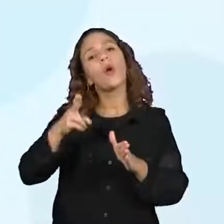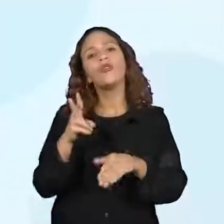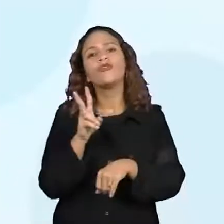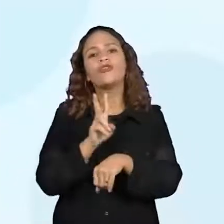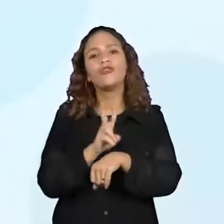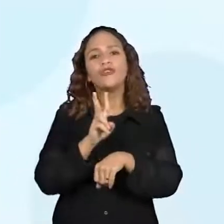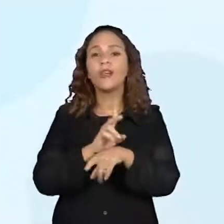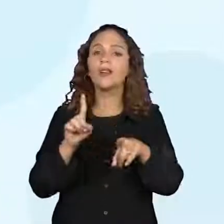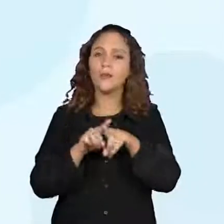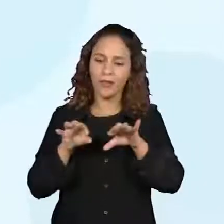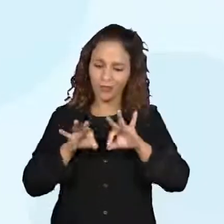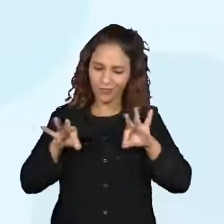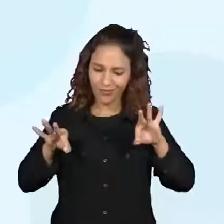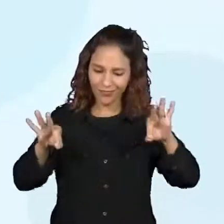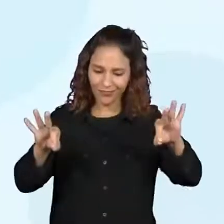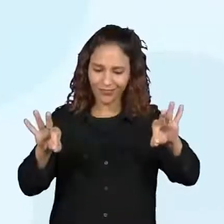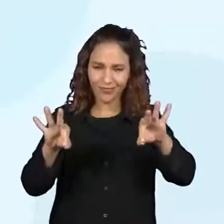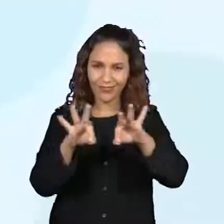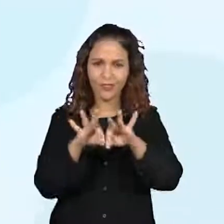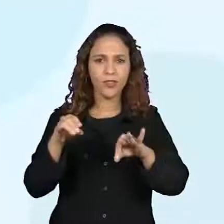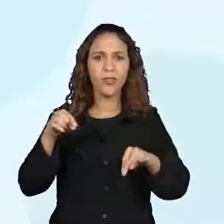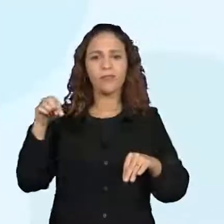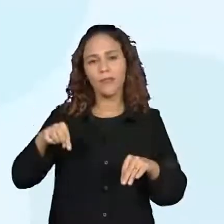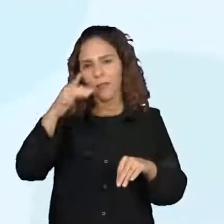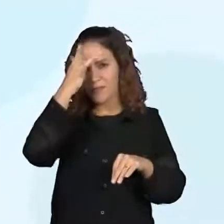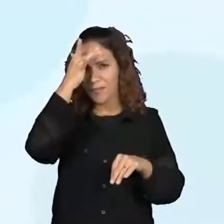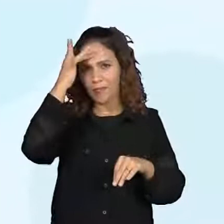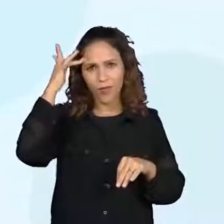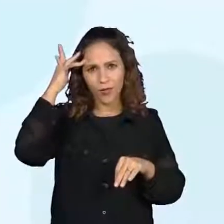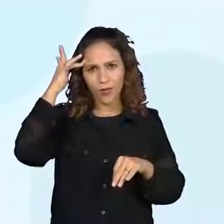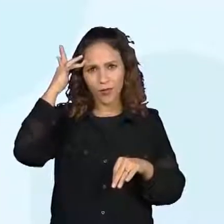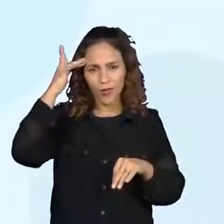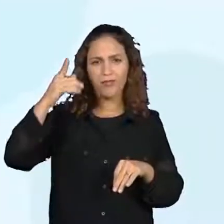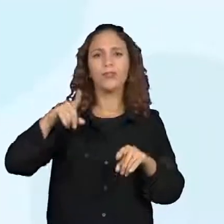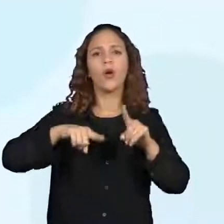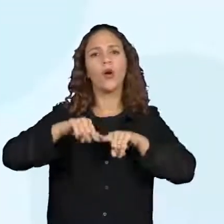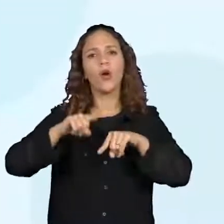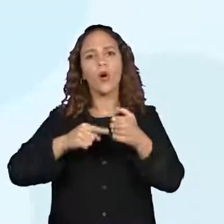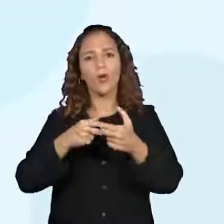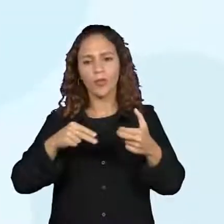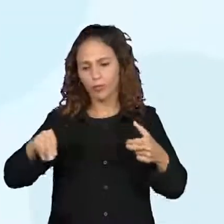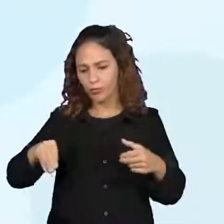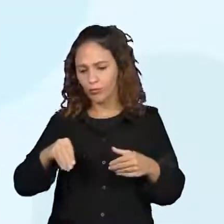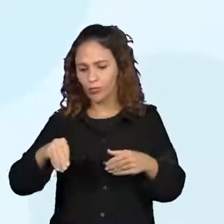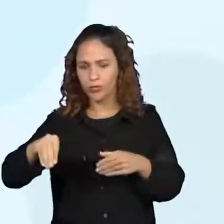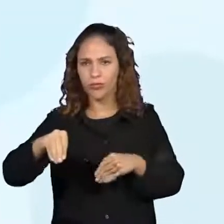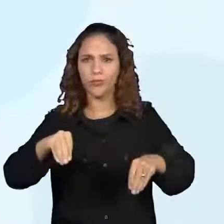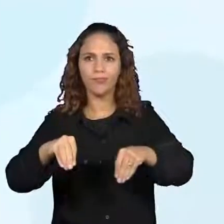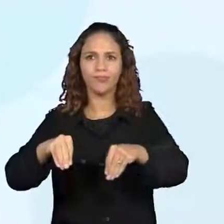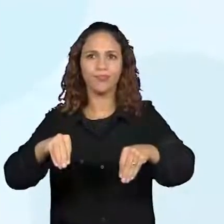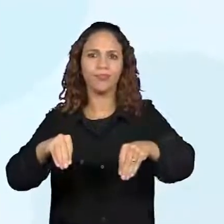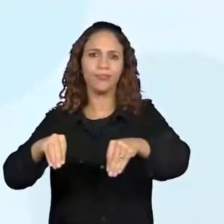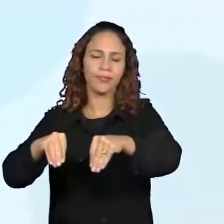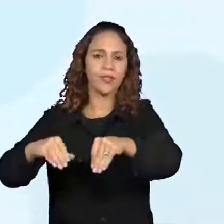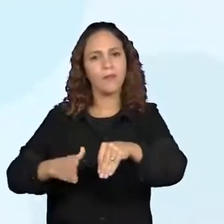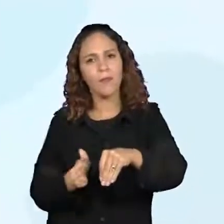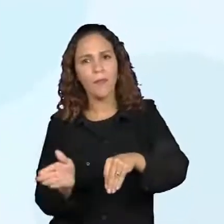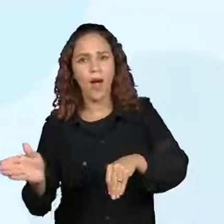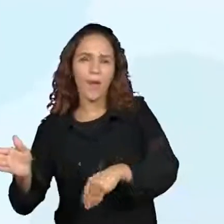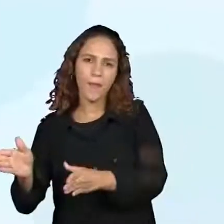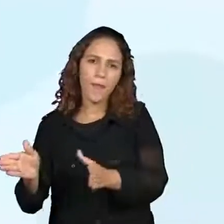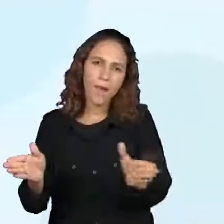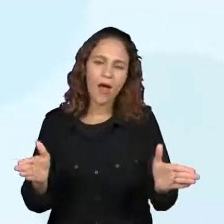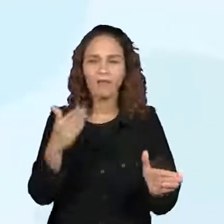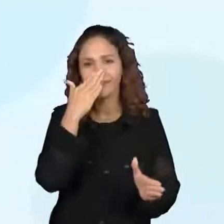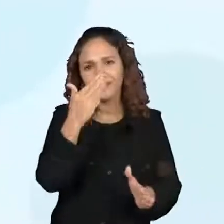maquetes a movimentação de pessoas ou de objetos no espaço, incluindo mudanças de direção e sentido,